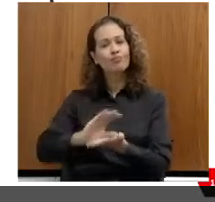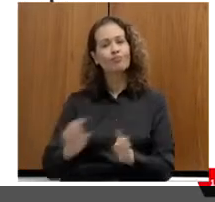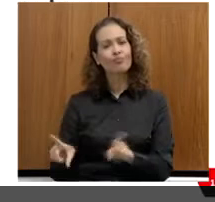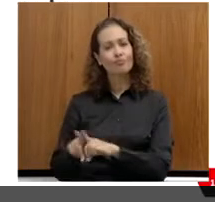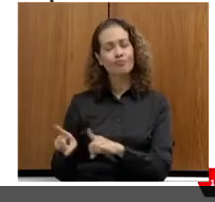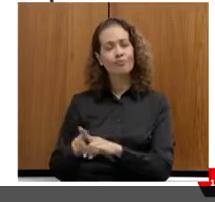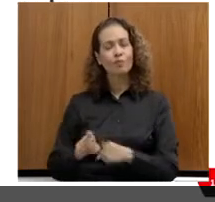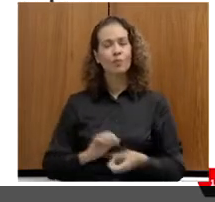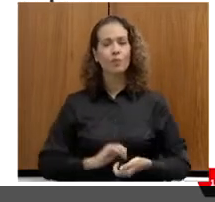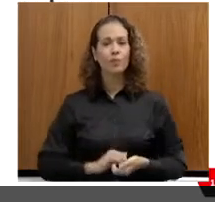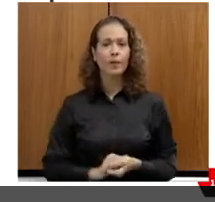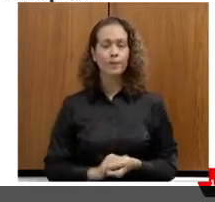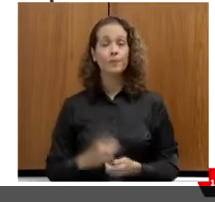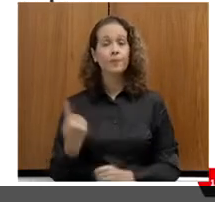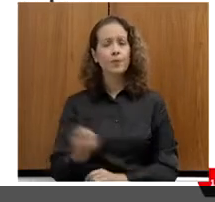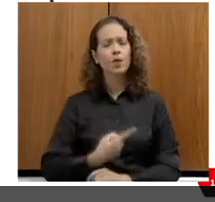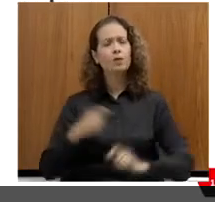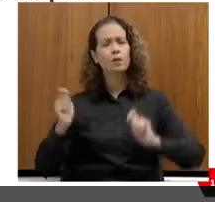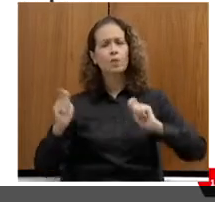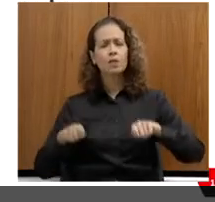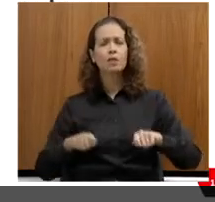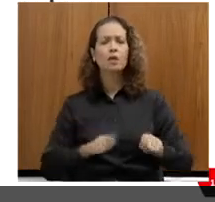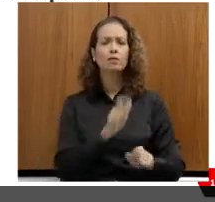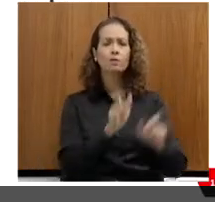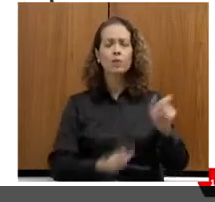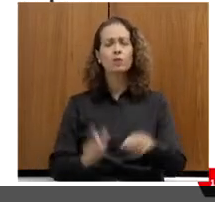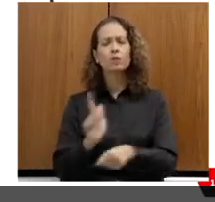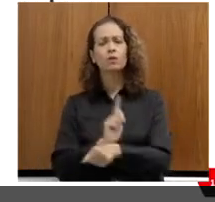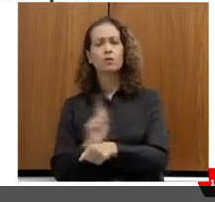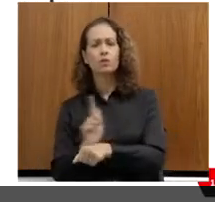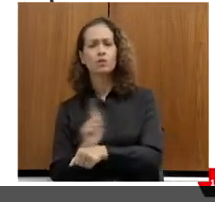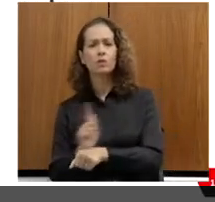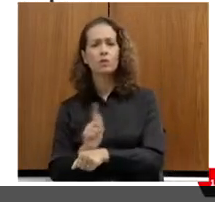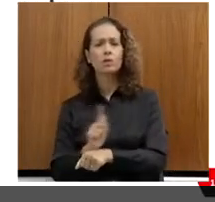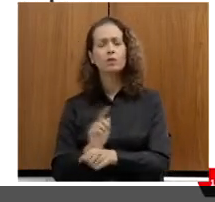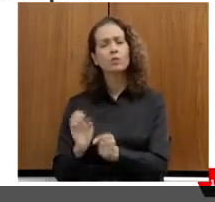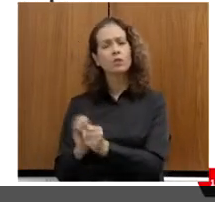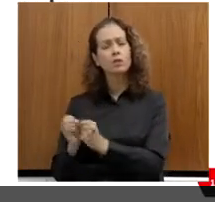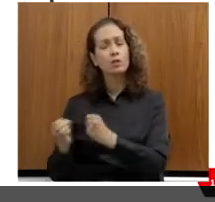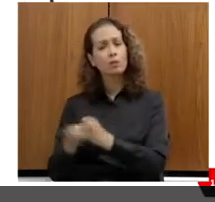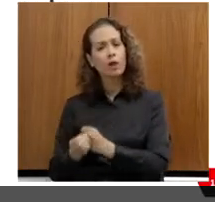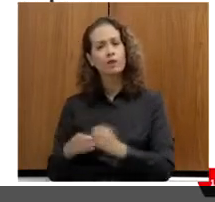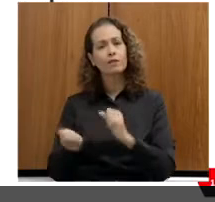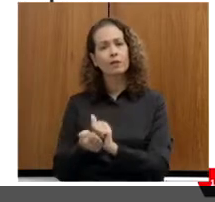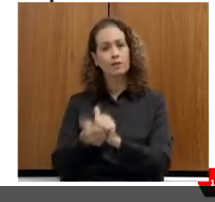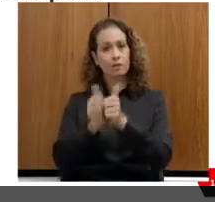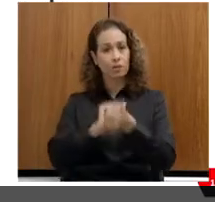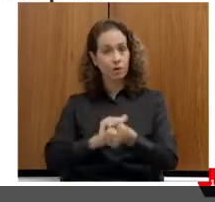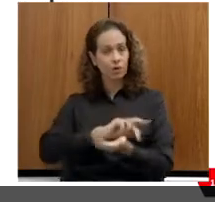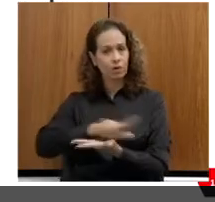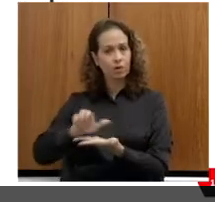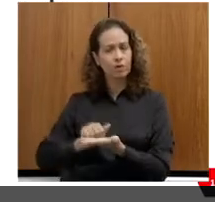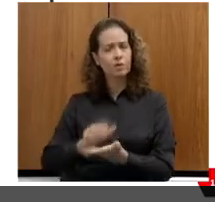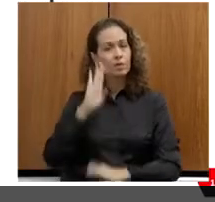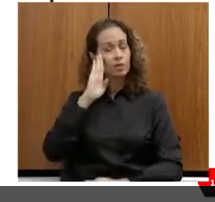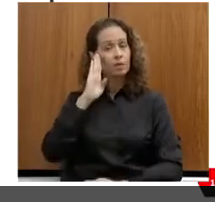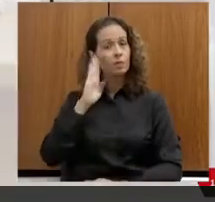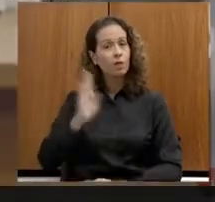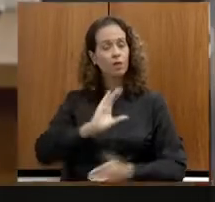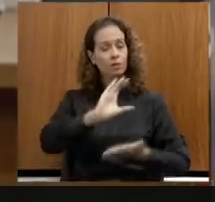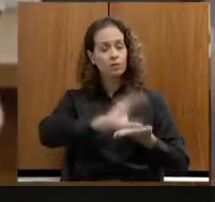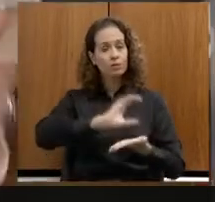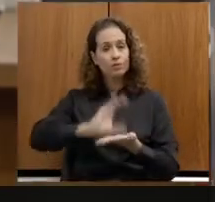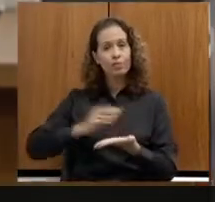E também viemos capacitando gestores municipais em esportes, principalmente em captação de recursos